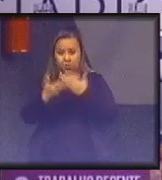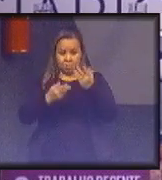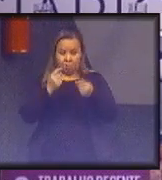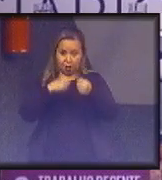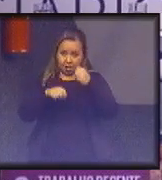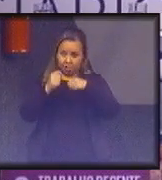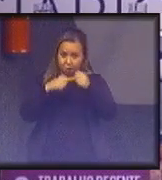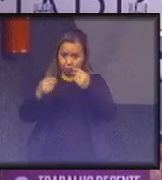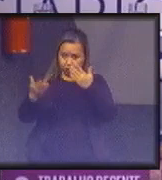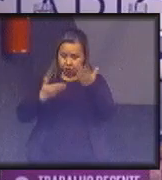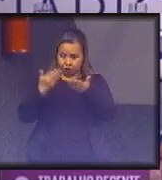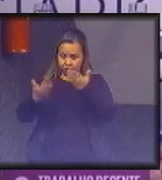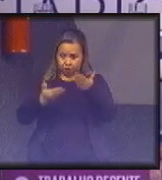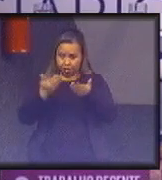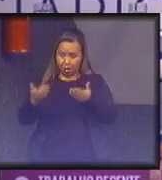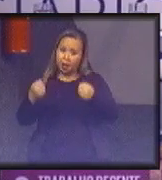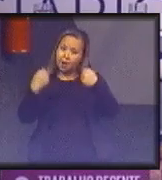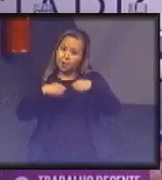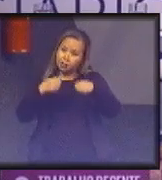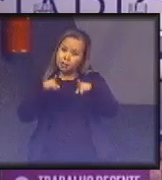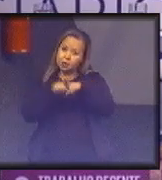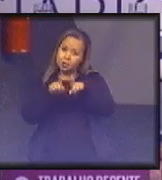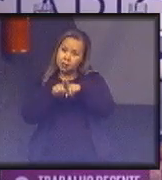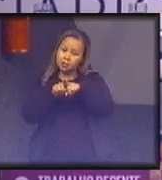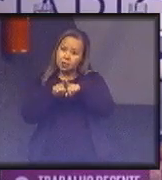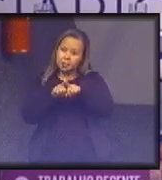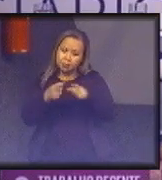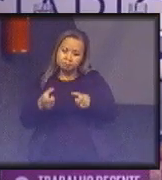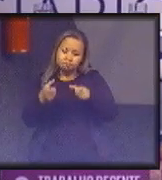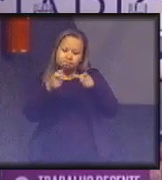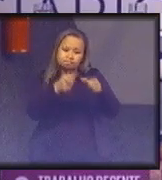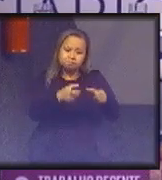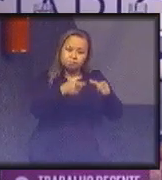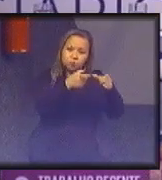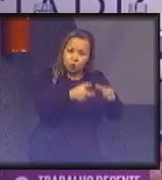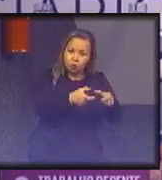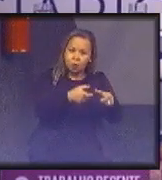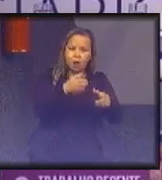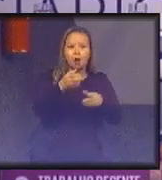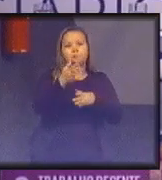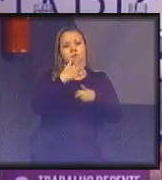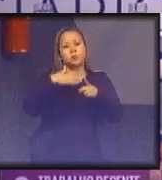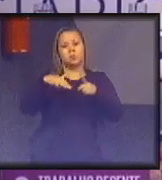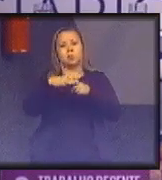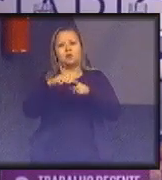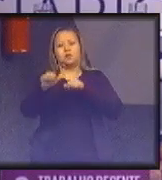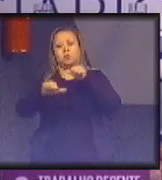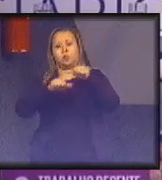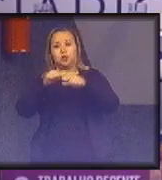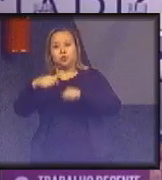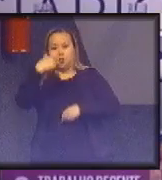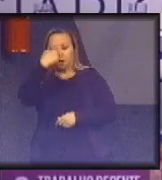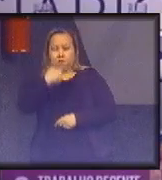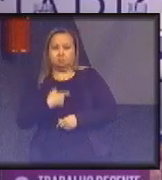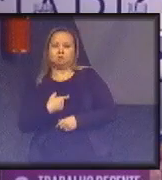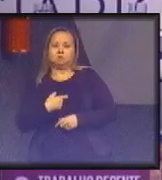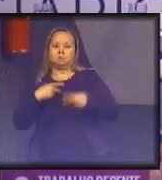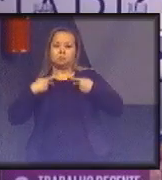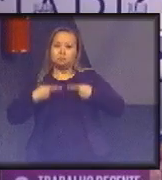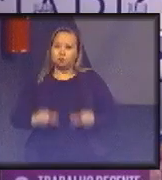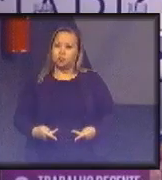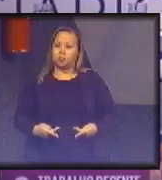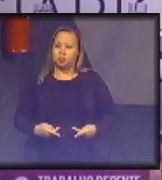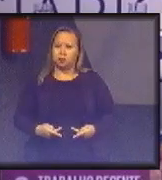carece também de um enquadramento social e de mudanças comportamentais, porque não adianta nada a gente falar,